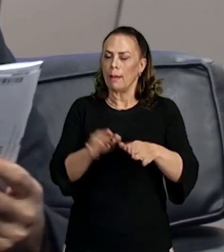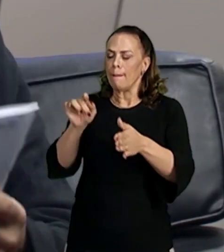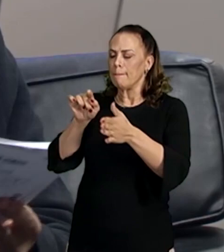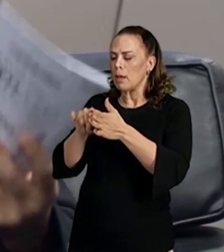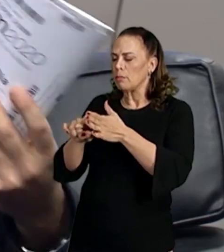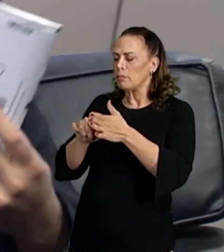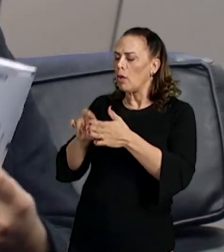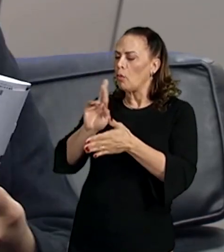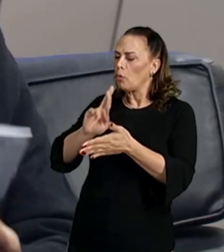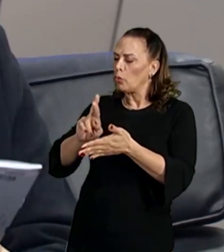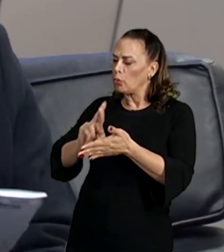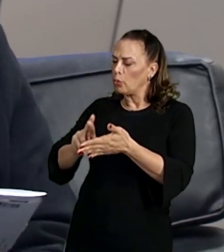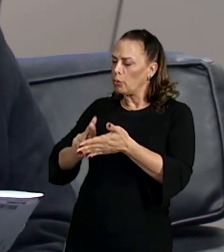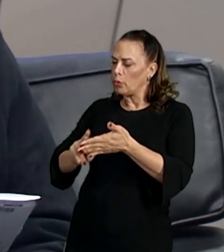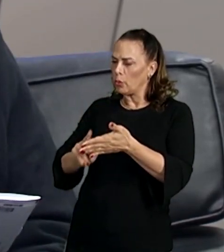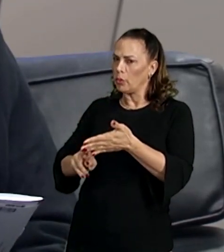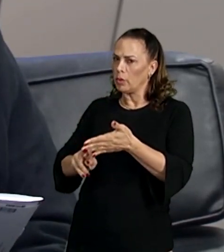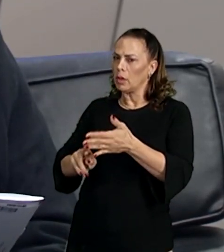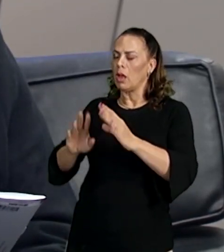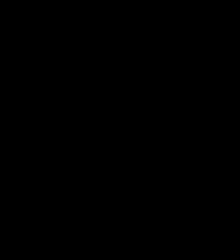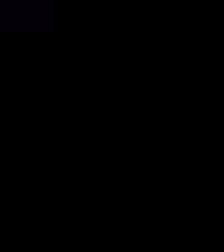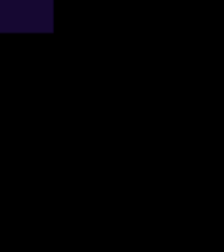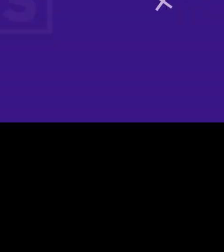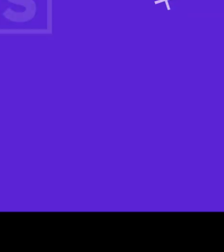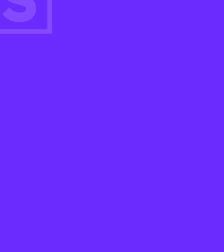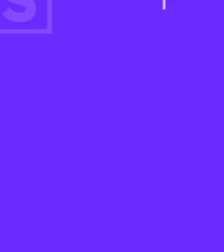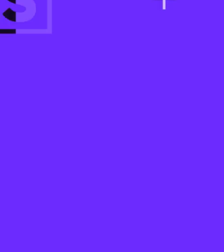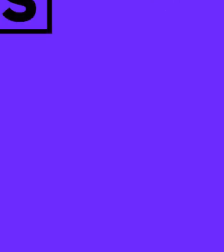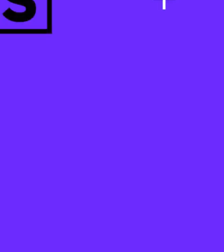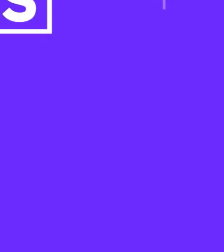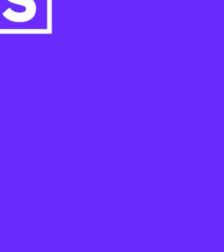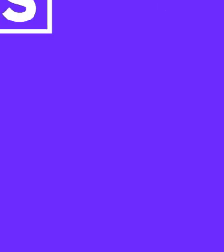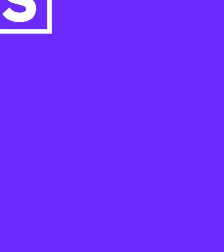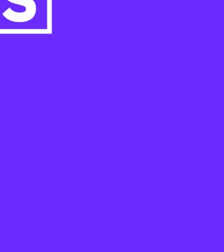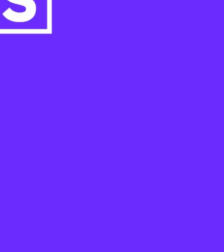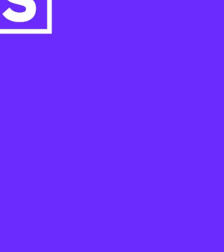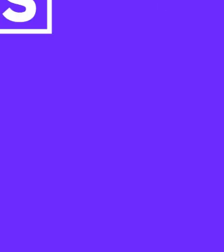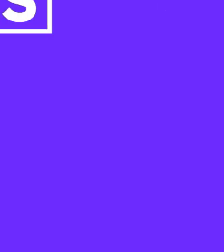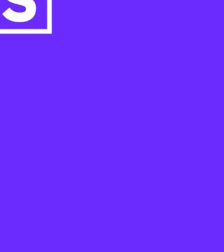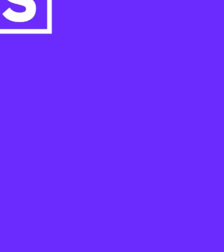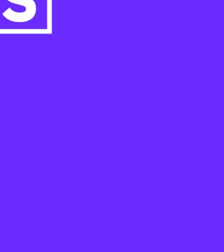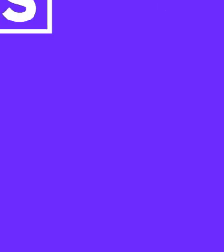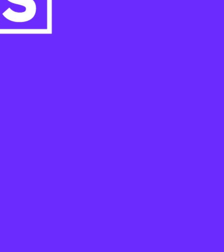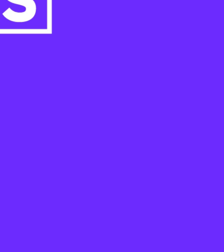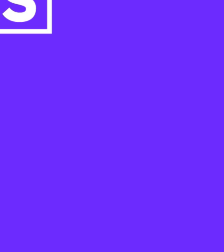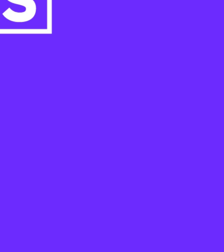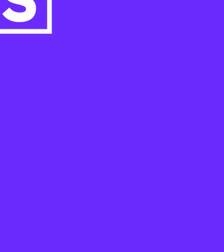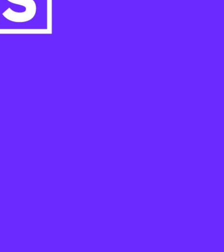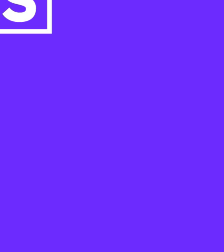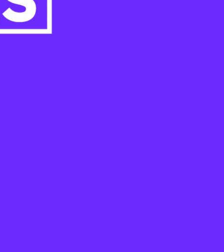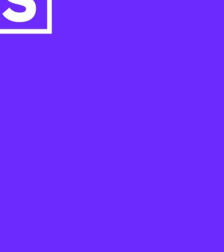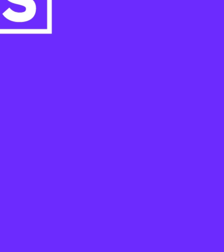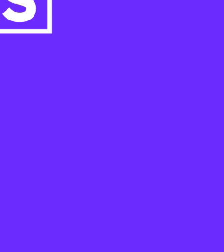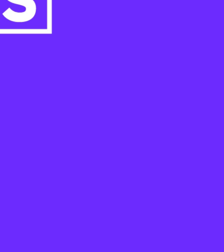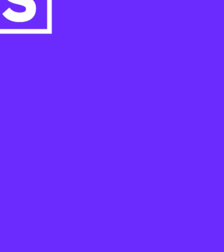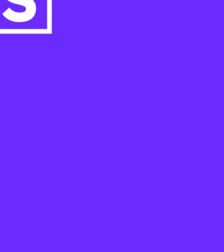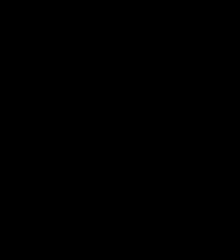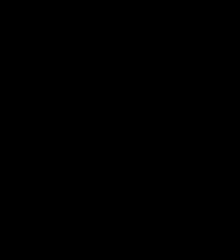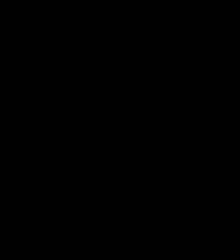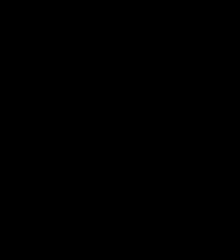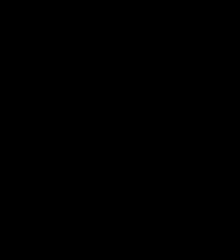questões, essas ideias começam a vir. E aí eu volto para a redação. Tchau. Tchau. Tchau. Tchau.